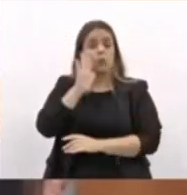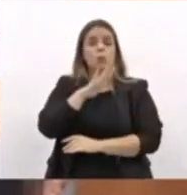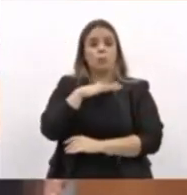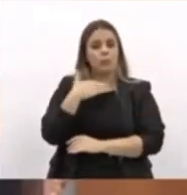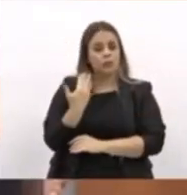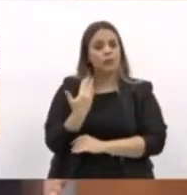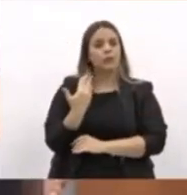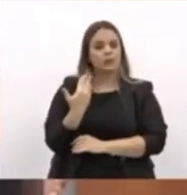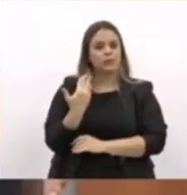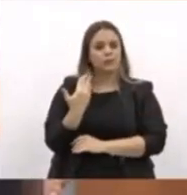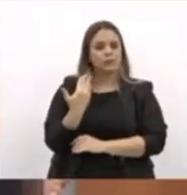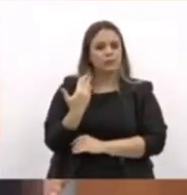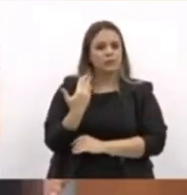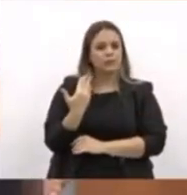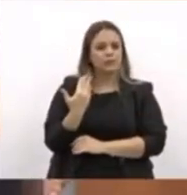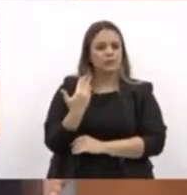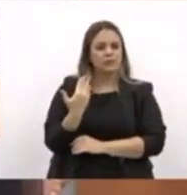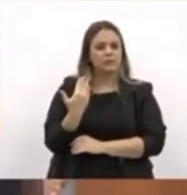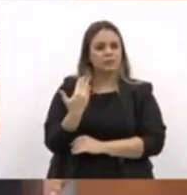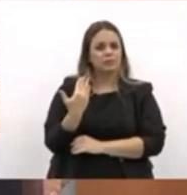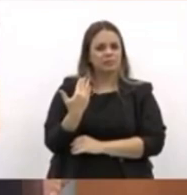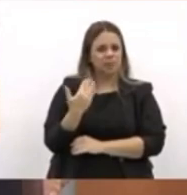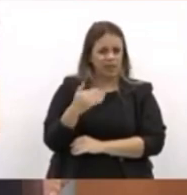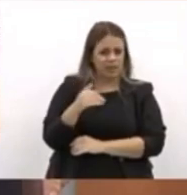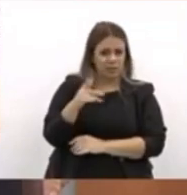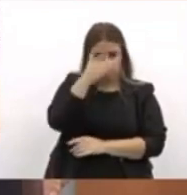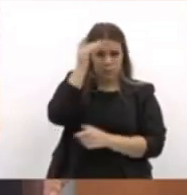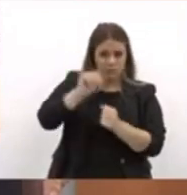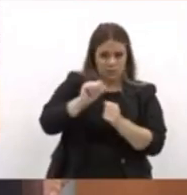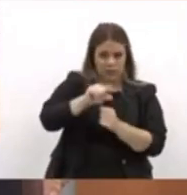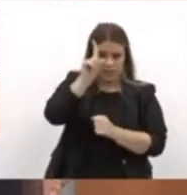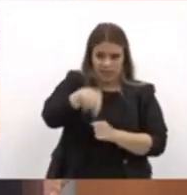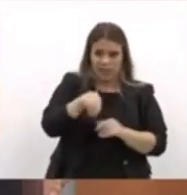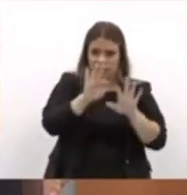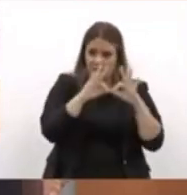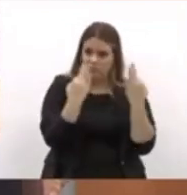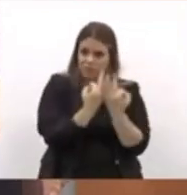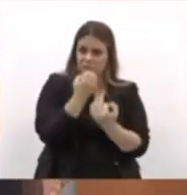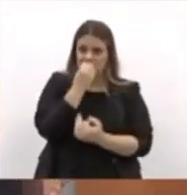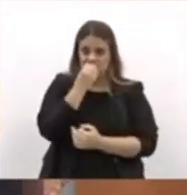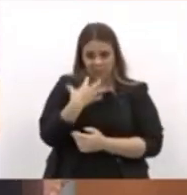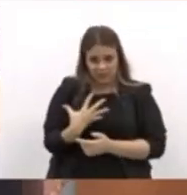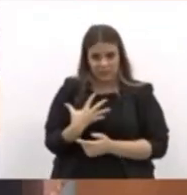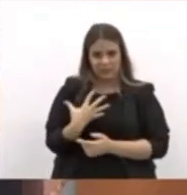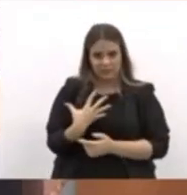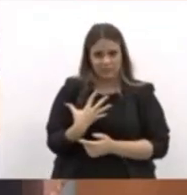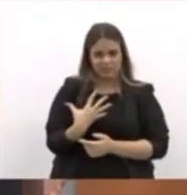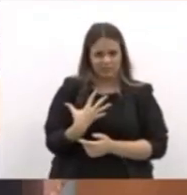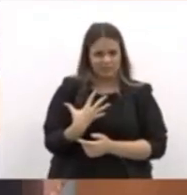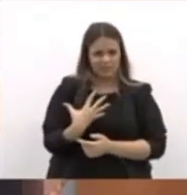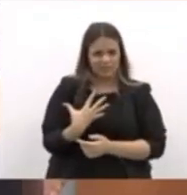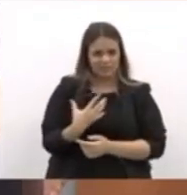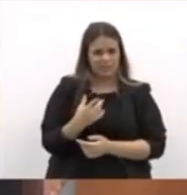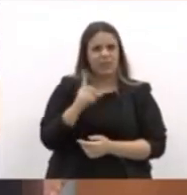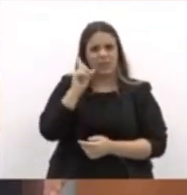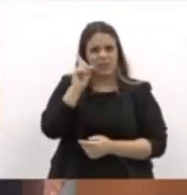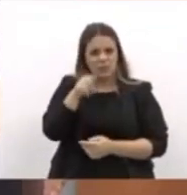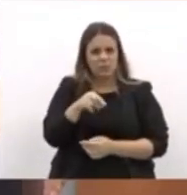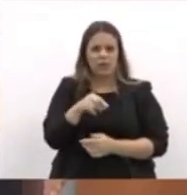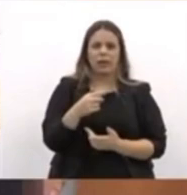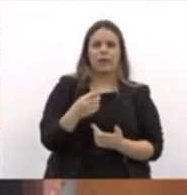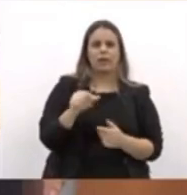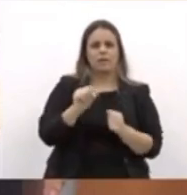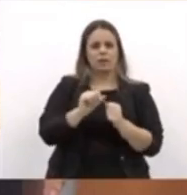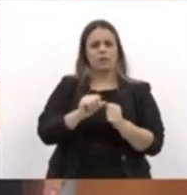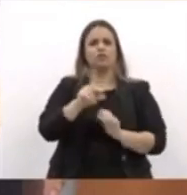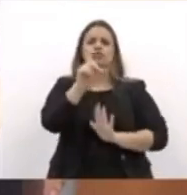pessoas. Quem faz isso são famílias de bem? Isso é exercitar a